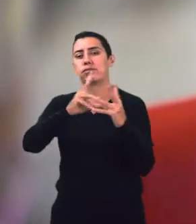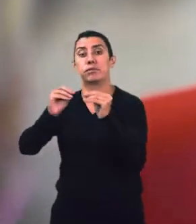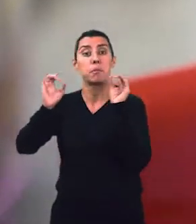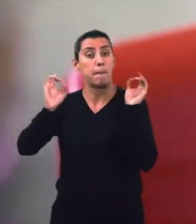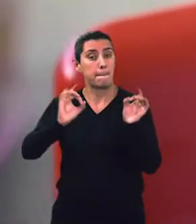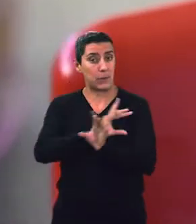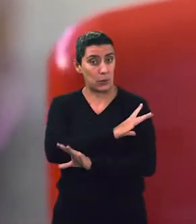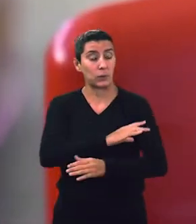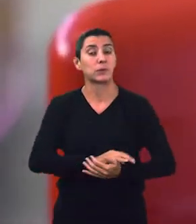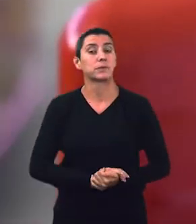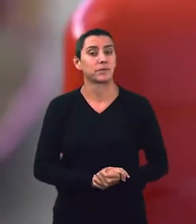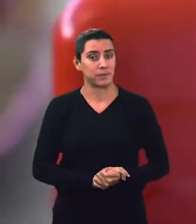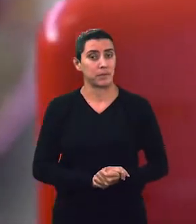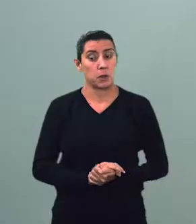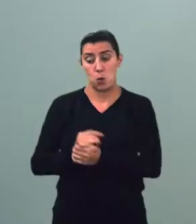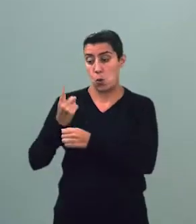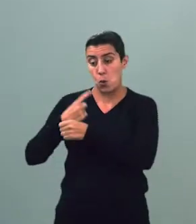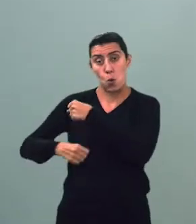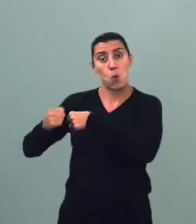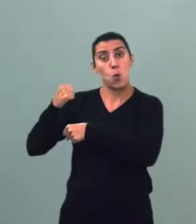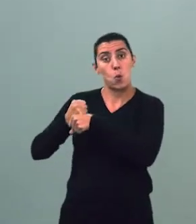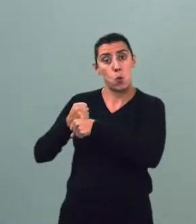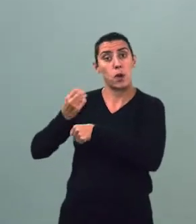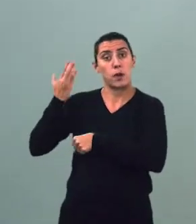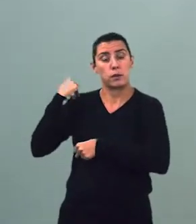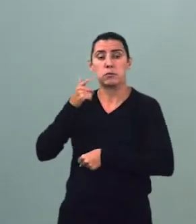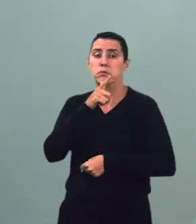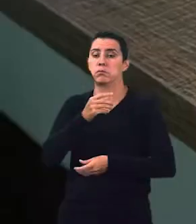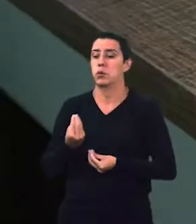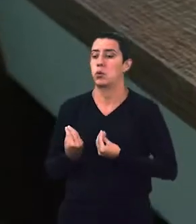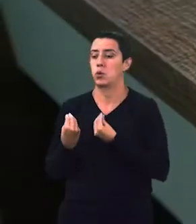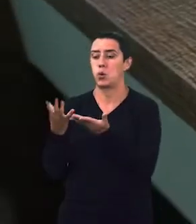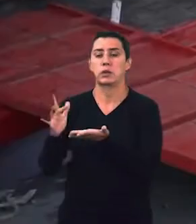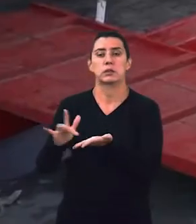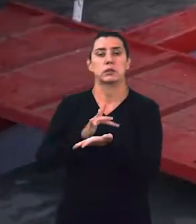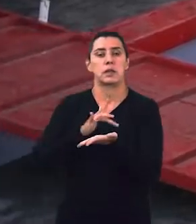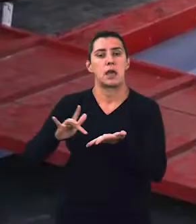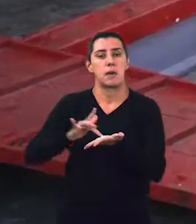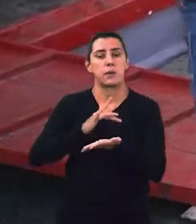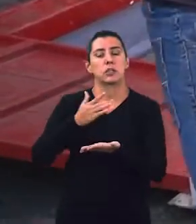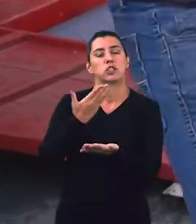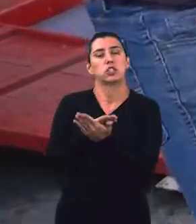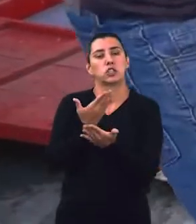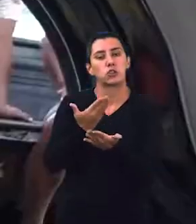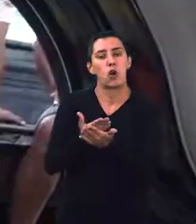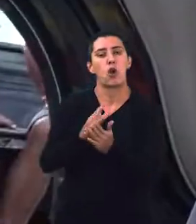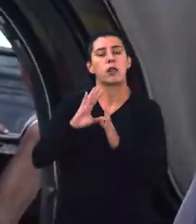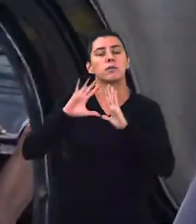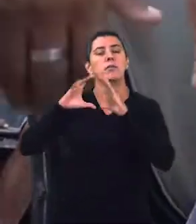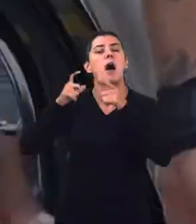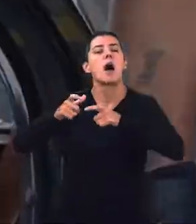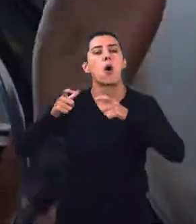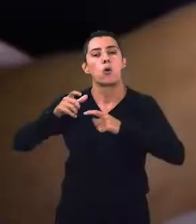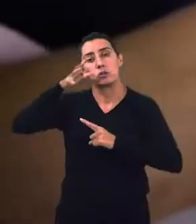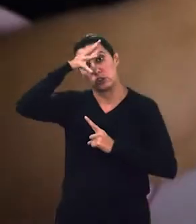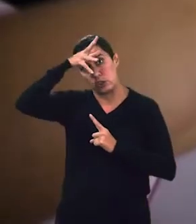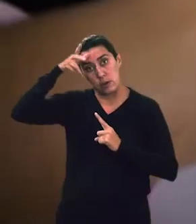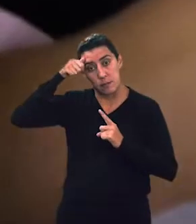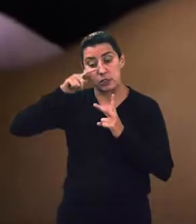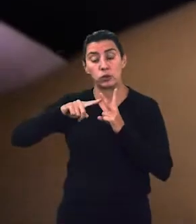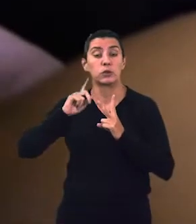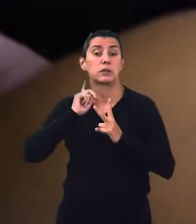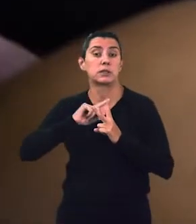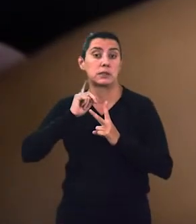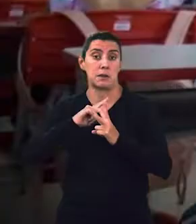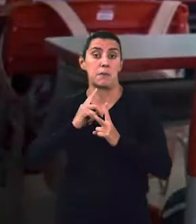Ainda no ano passado, a Huawei doou tablets para comunidades escolares no Amazonas e Minas Gerais, beneficiando centenas de